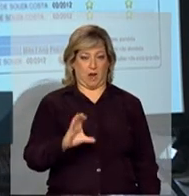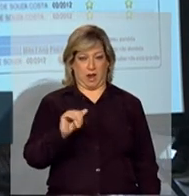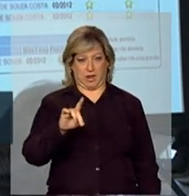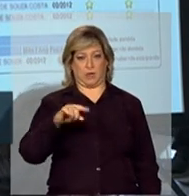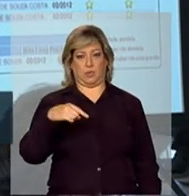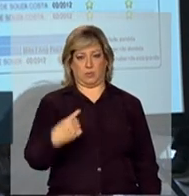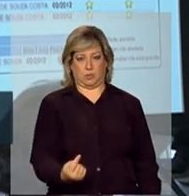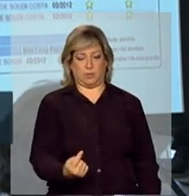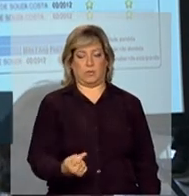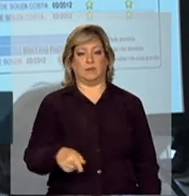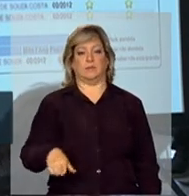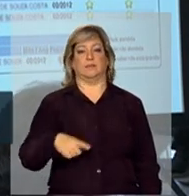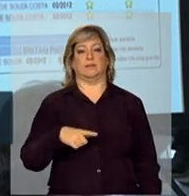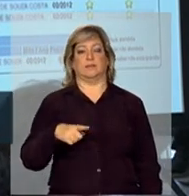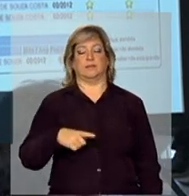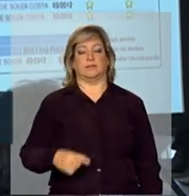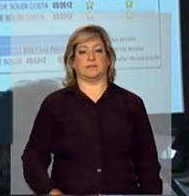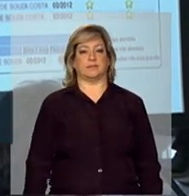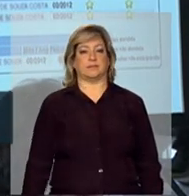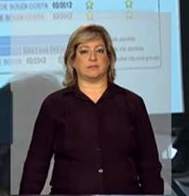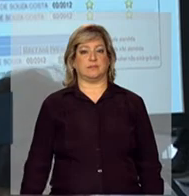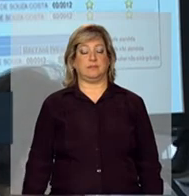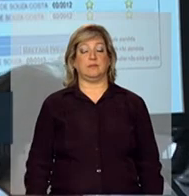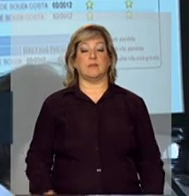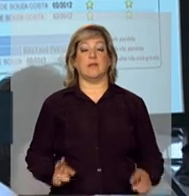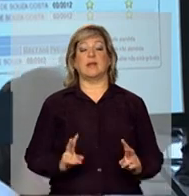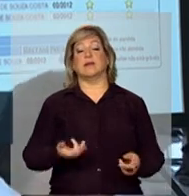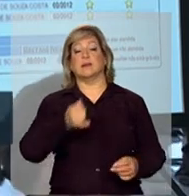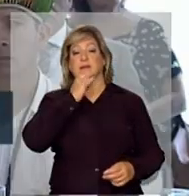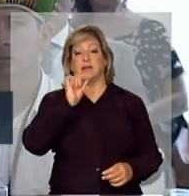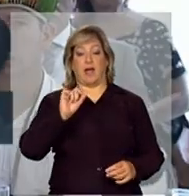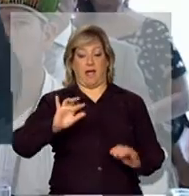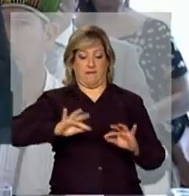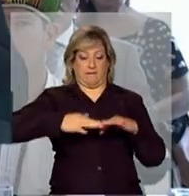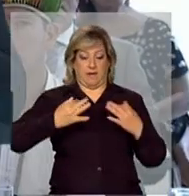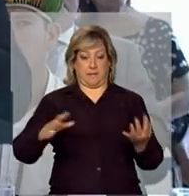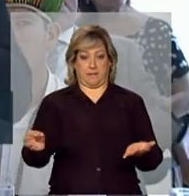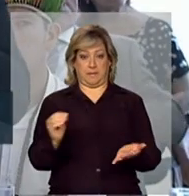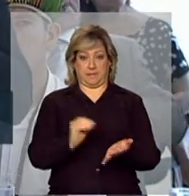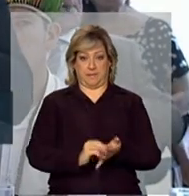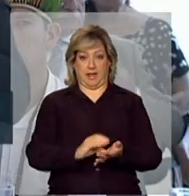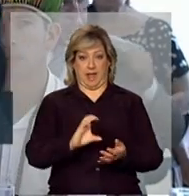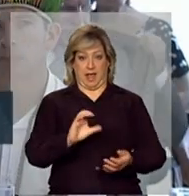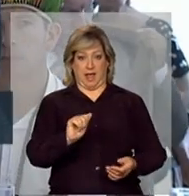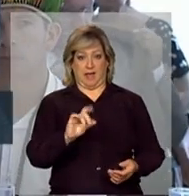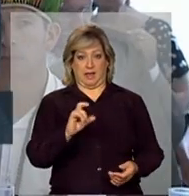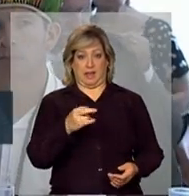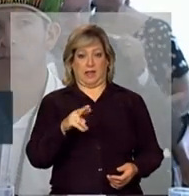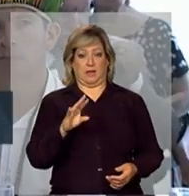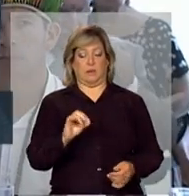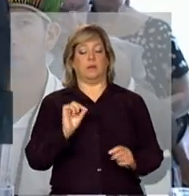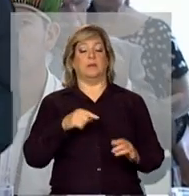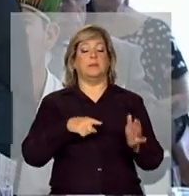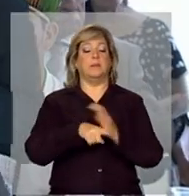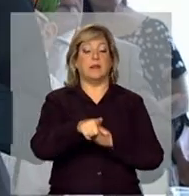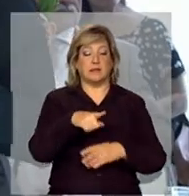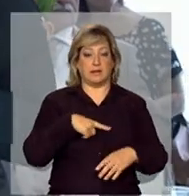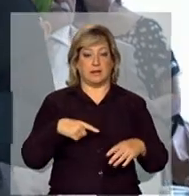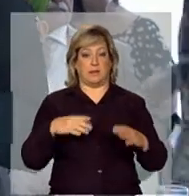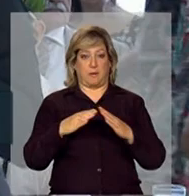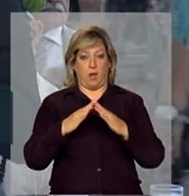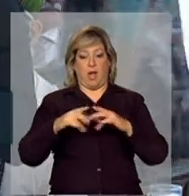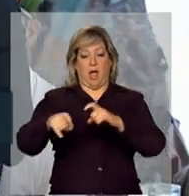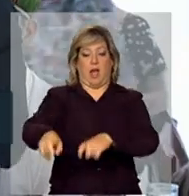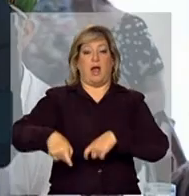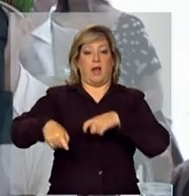está em plena operação agora. Quando a família é cadastrada, nós perguntamos se a família do campo tem luz para